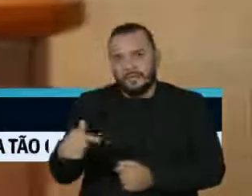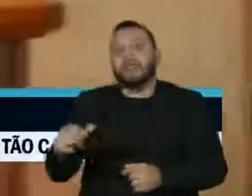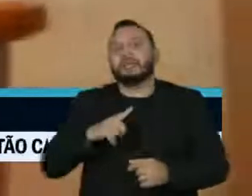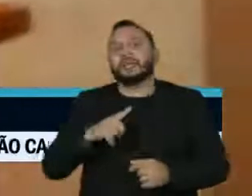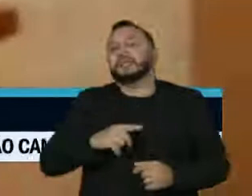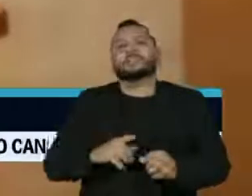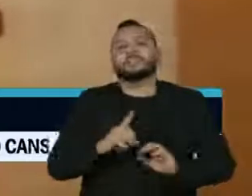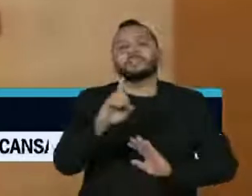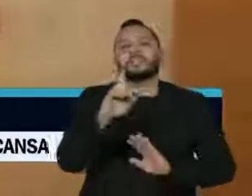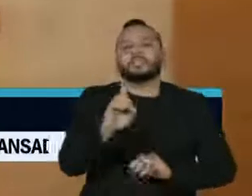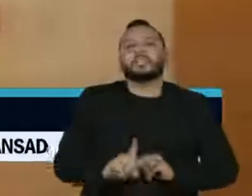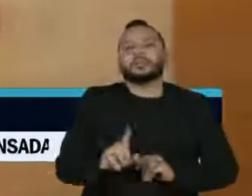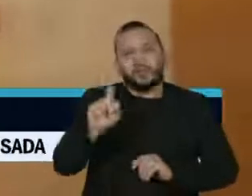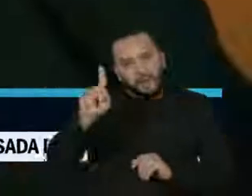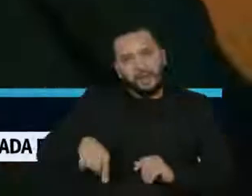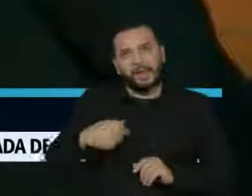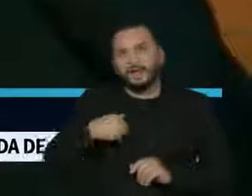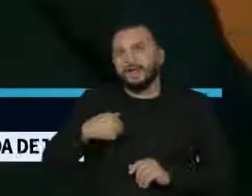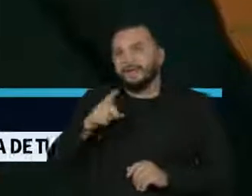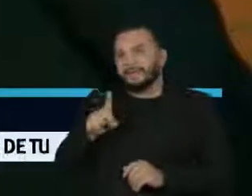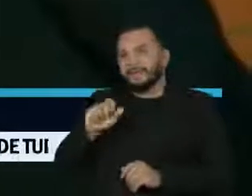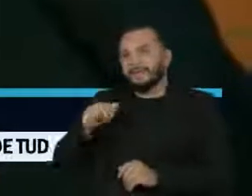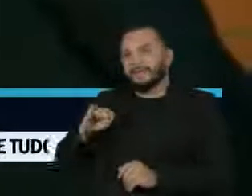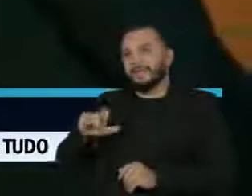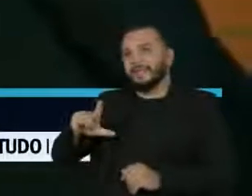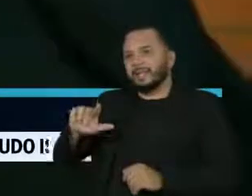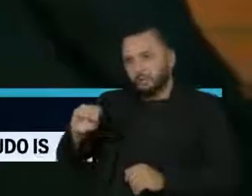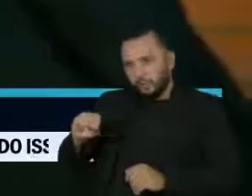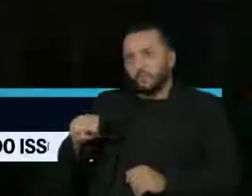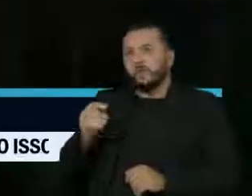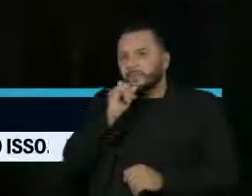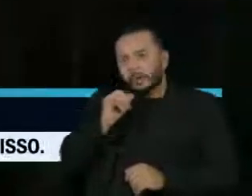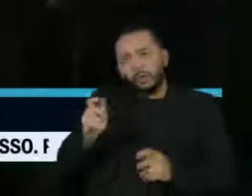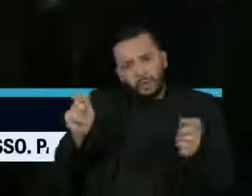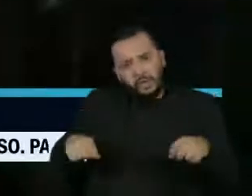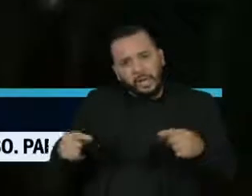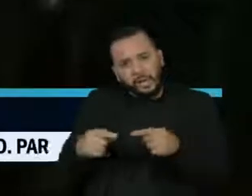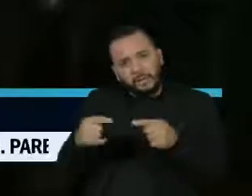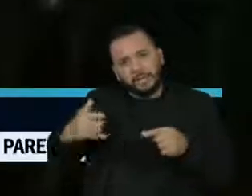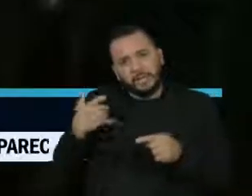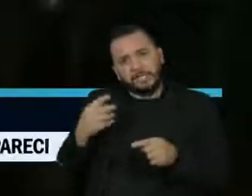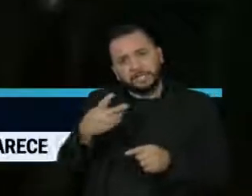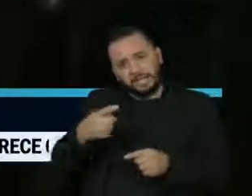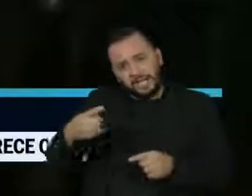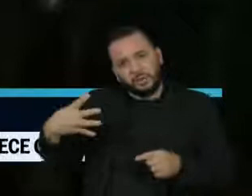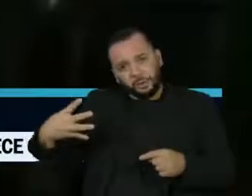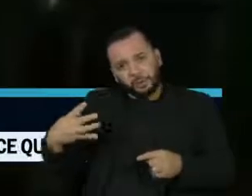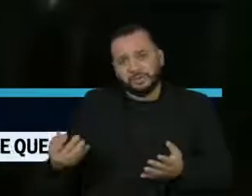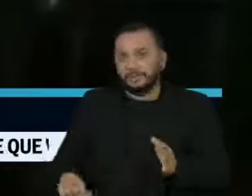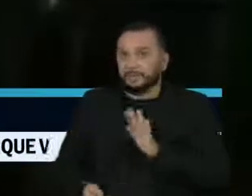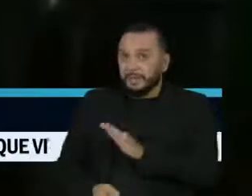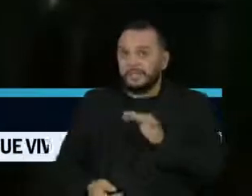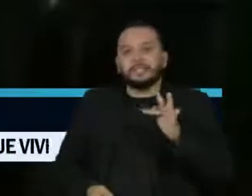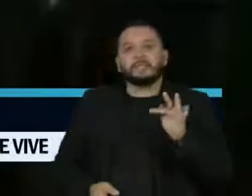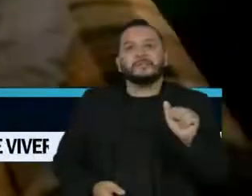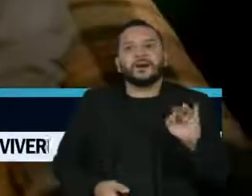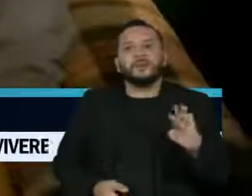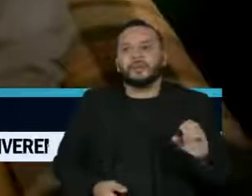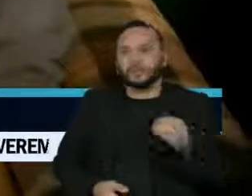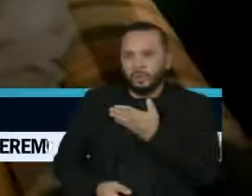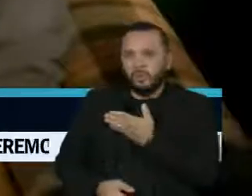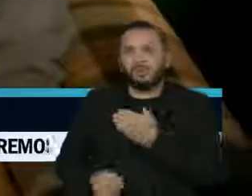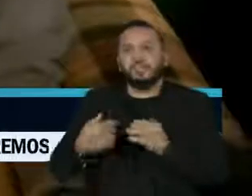humorista Danilo Gentili era indicada para a faixa etária acima de 14 anos. Numa das cenas, o personagem do ator Fábio Porchá